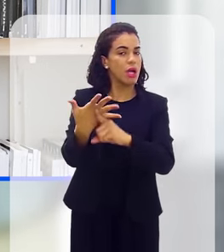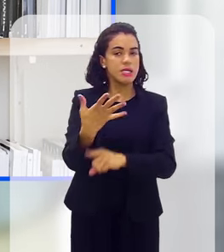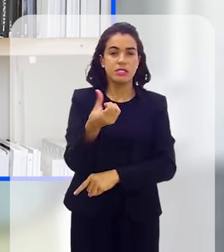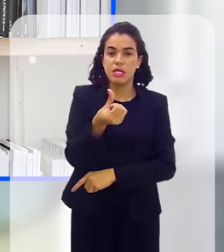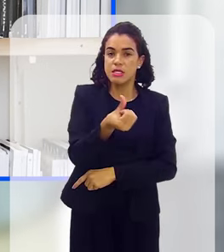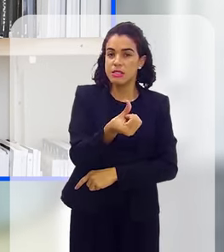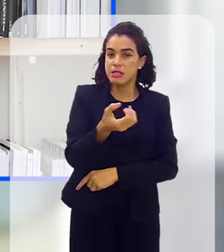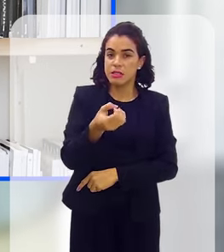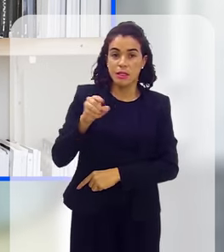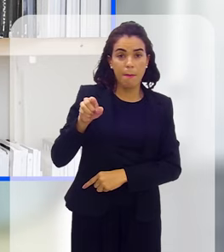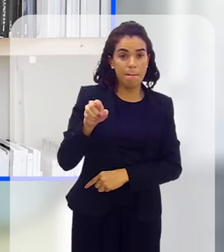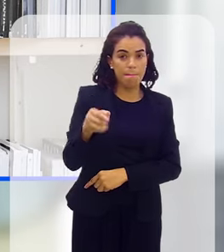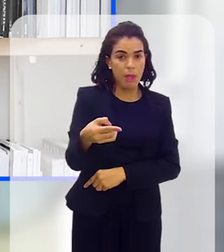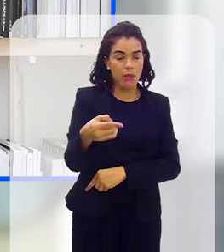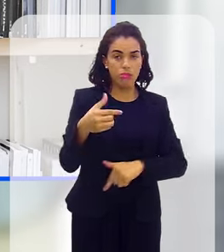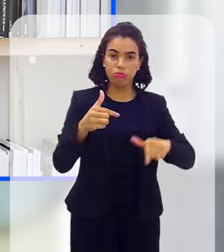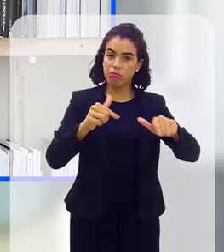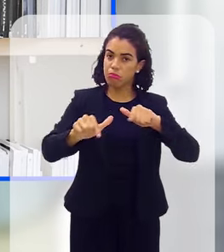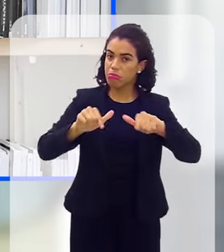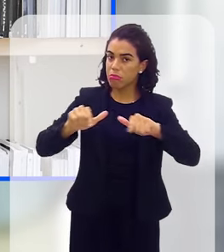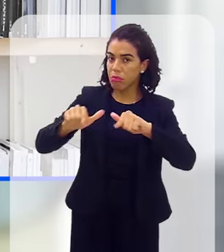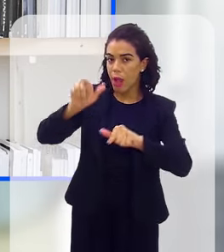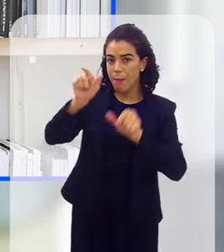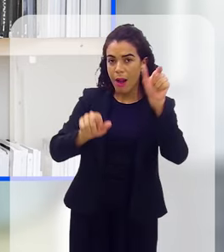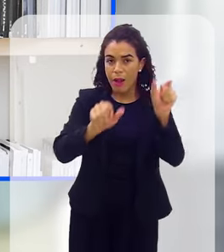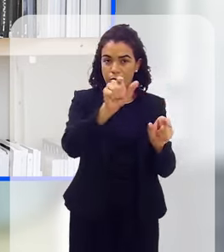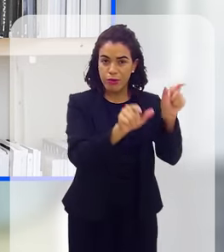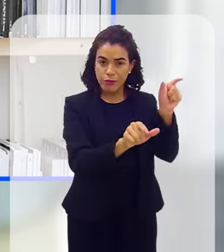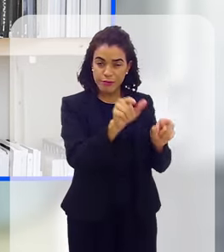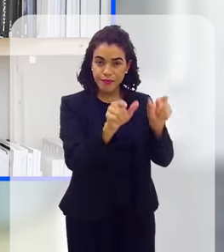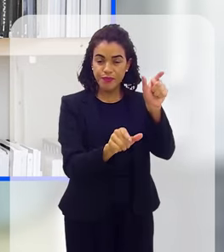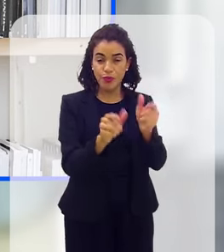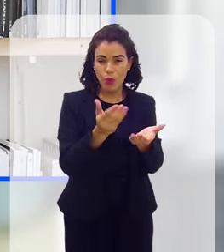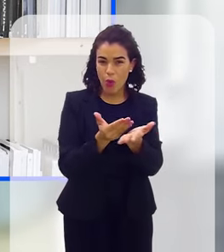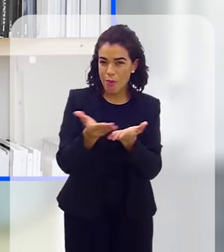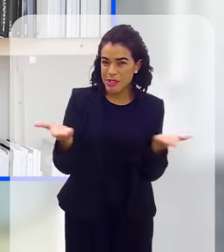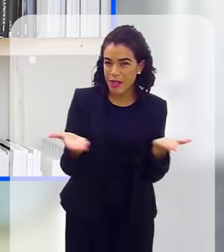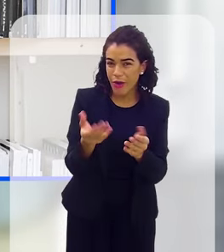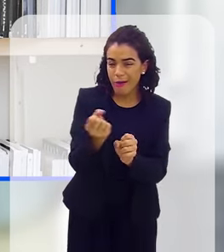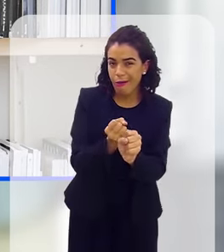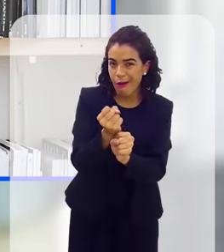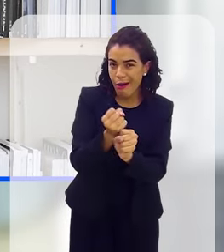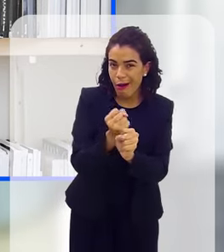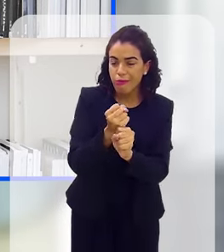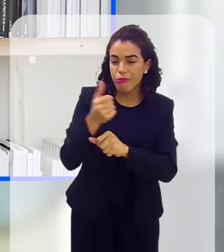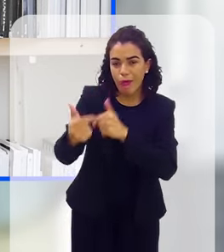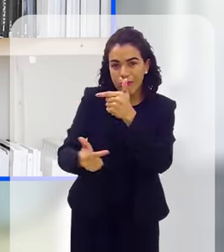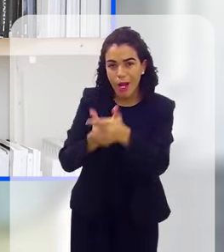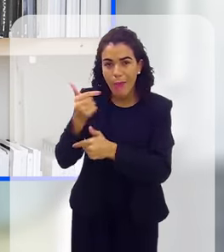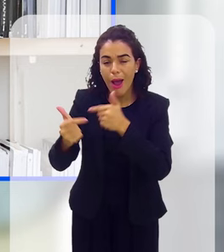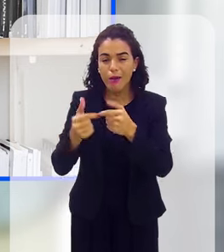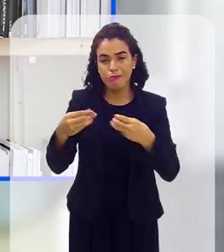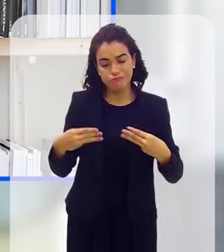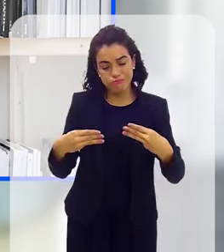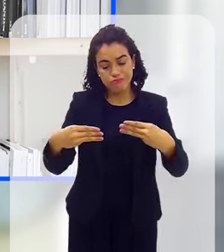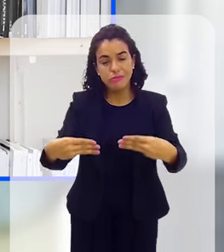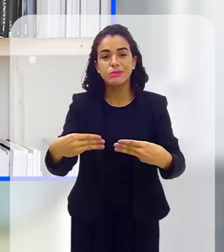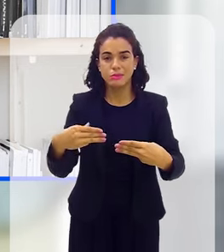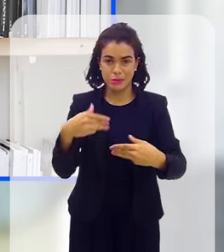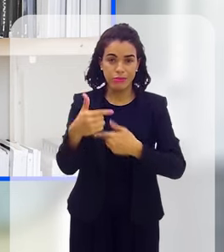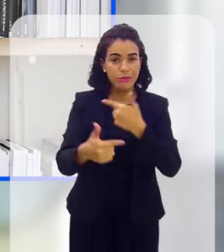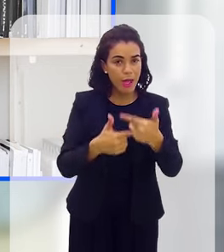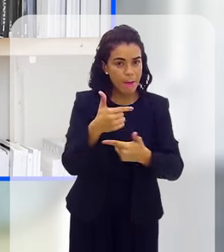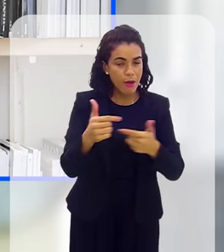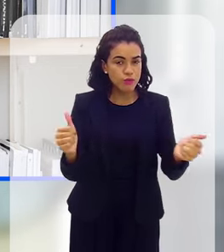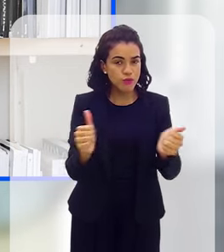trabalhadores. Para citar um exemplo recente, no início deste ano, uma operação do próprio Ministério do Trabalho, em conjunto